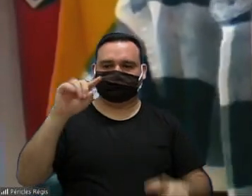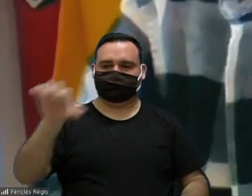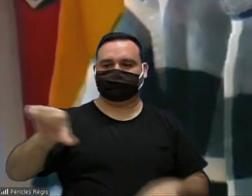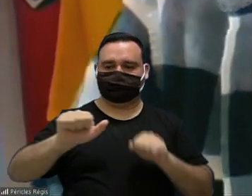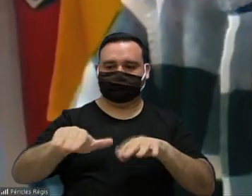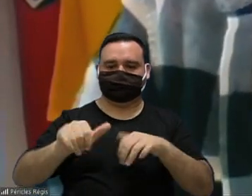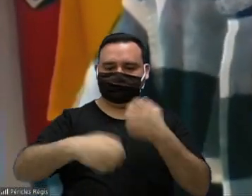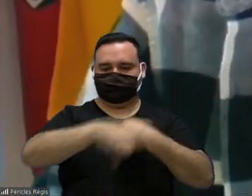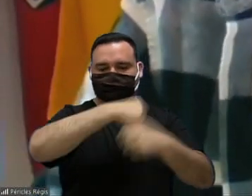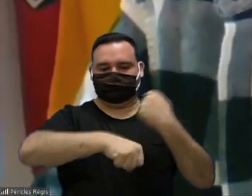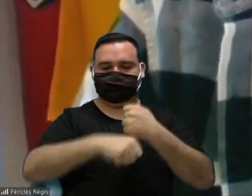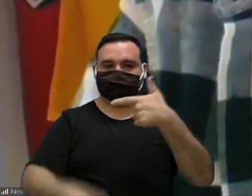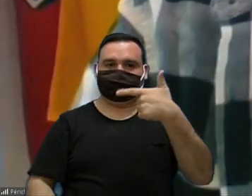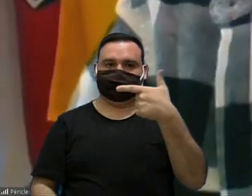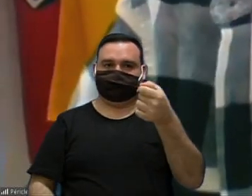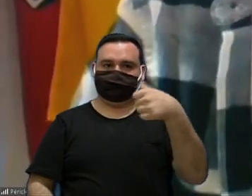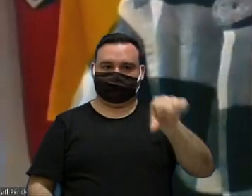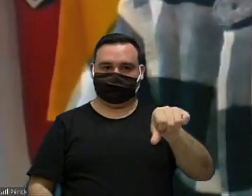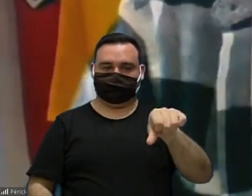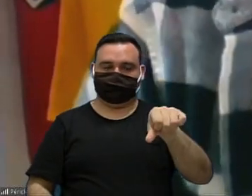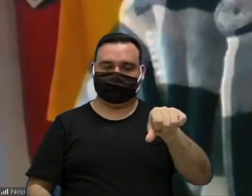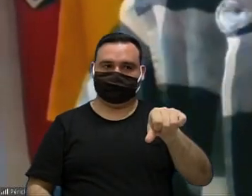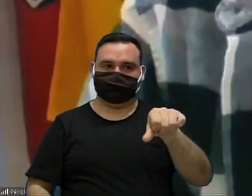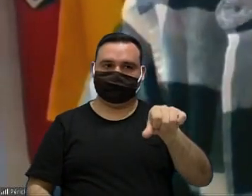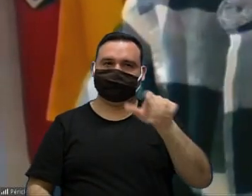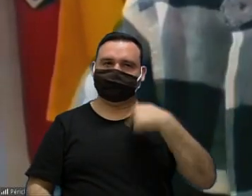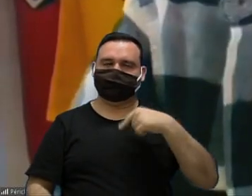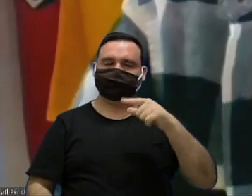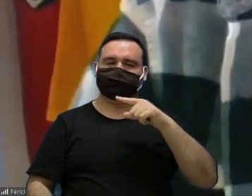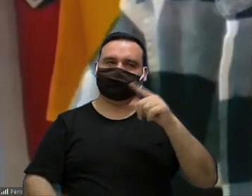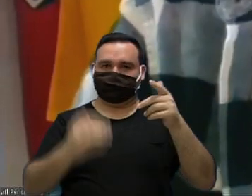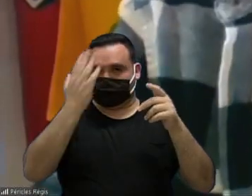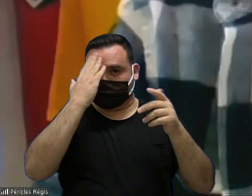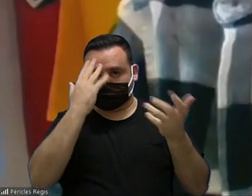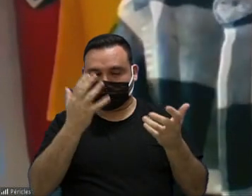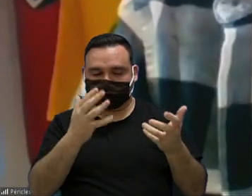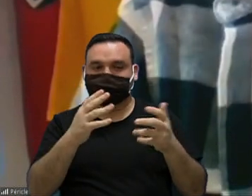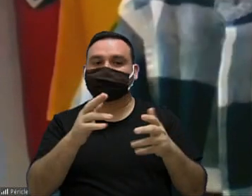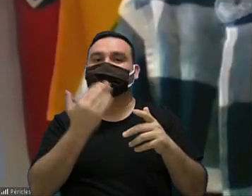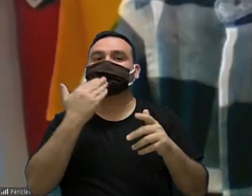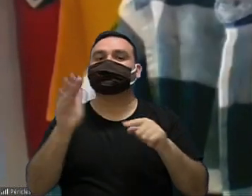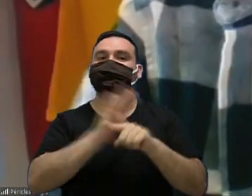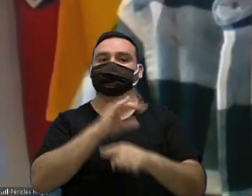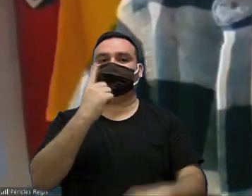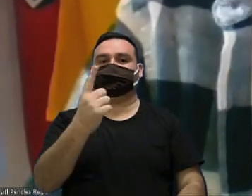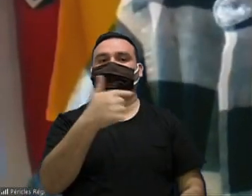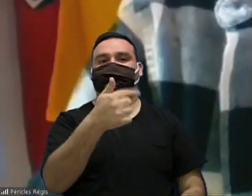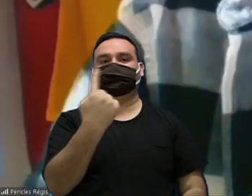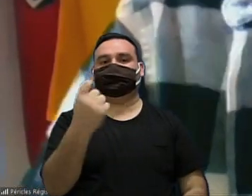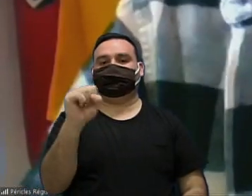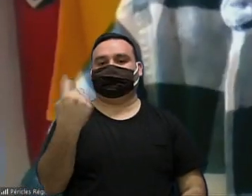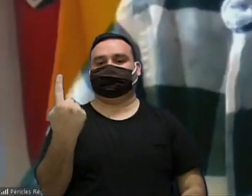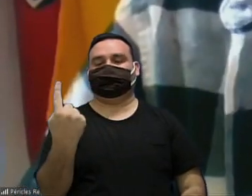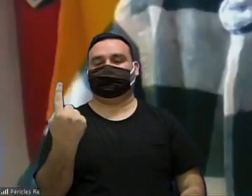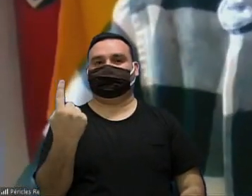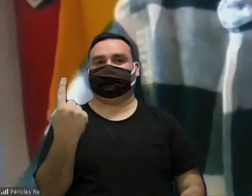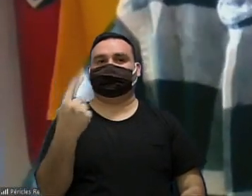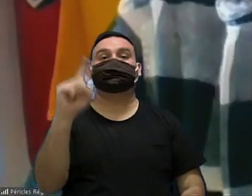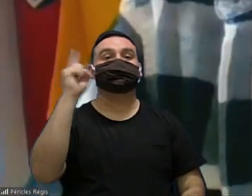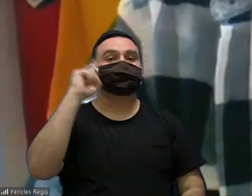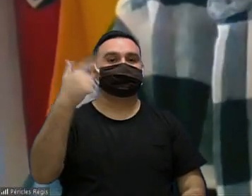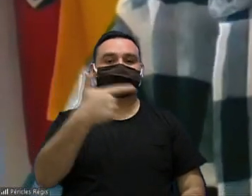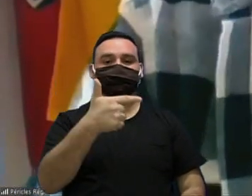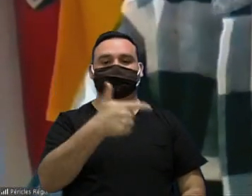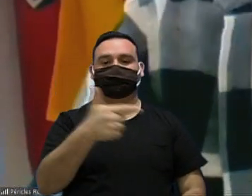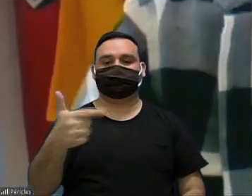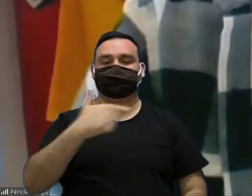2019 só para vocês terem acesso gente o requerimento é o número 1781 datado do dia